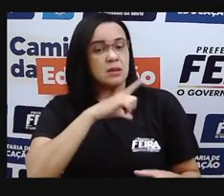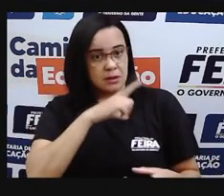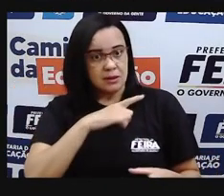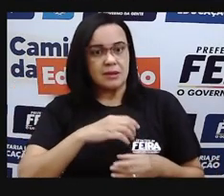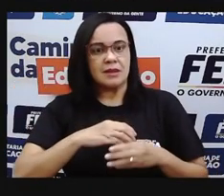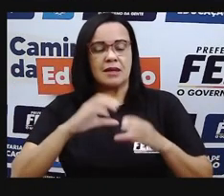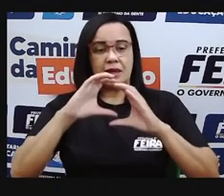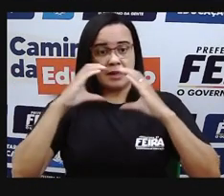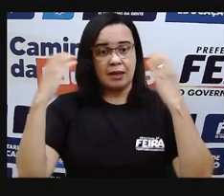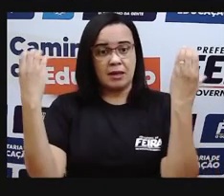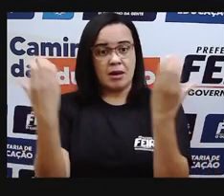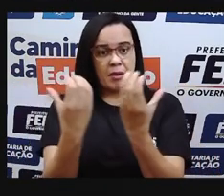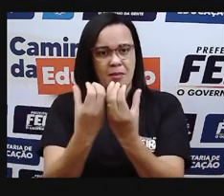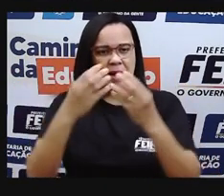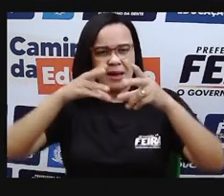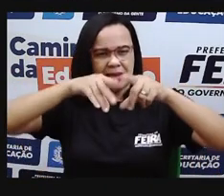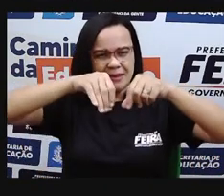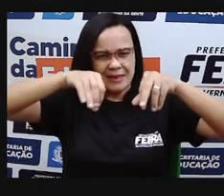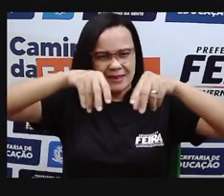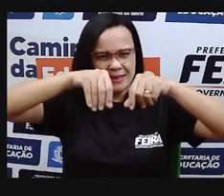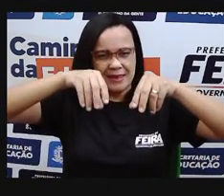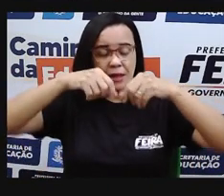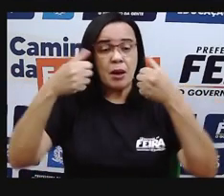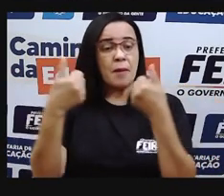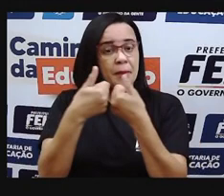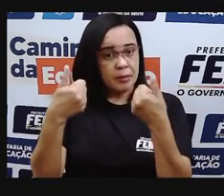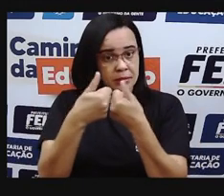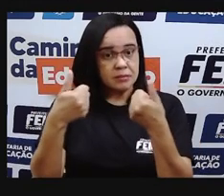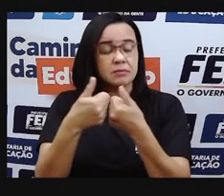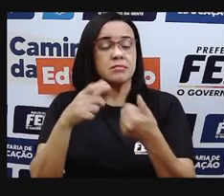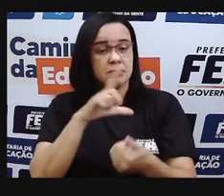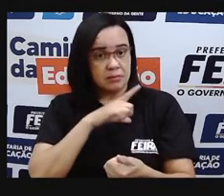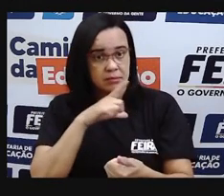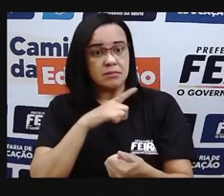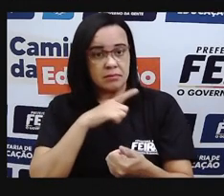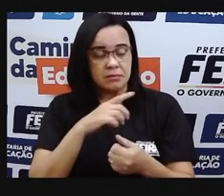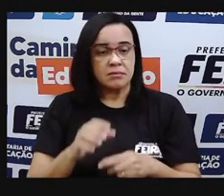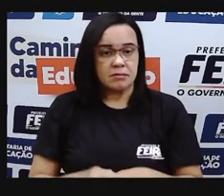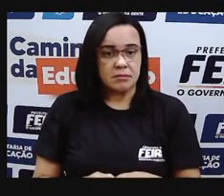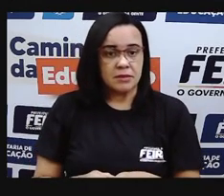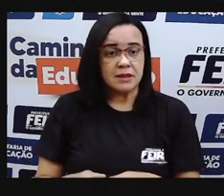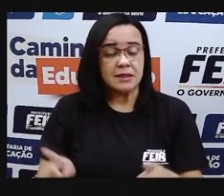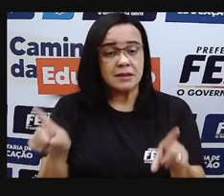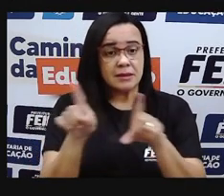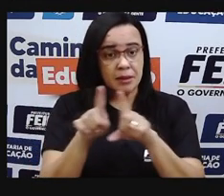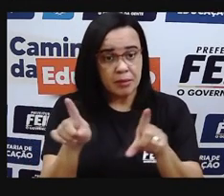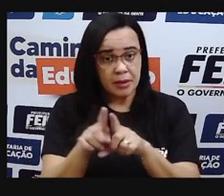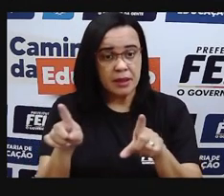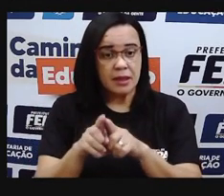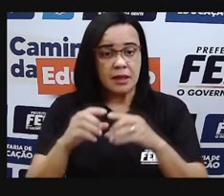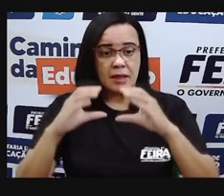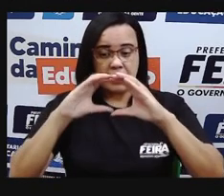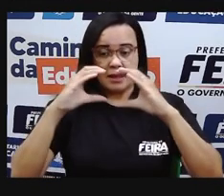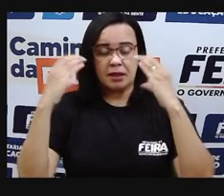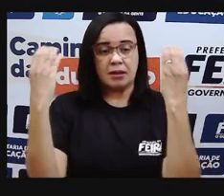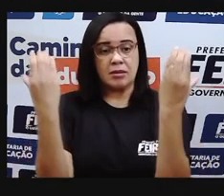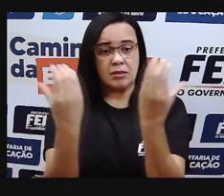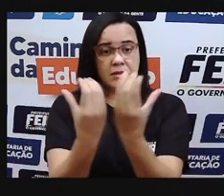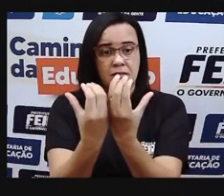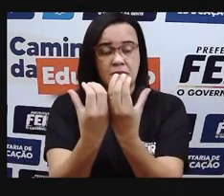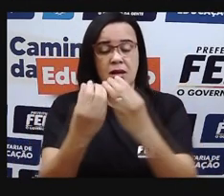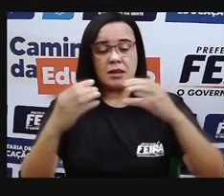camada mais próxima de nós. E a troposfera também é onde vão